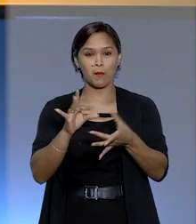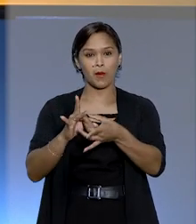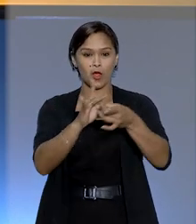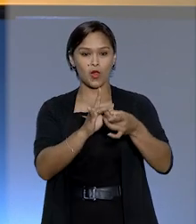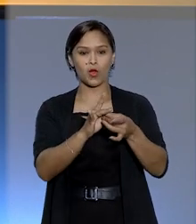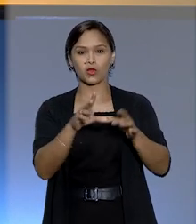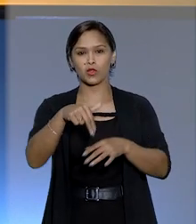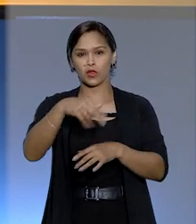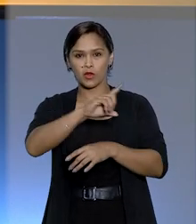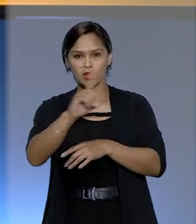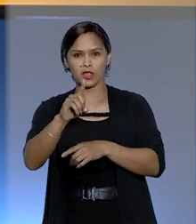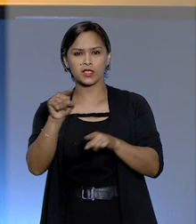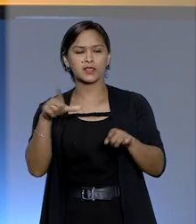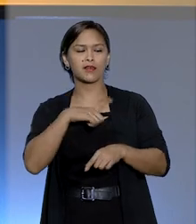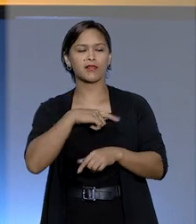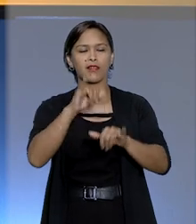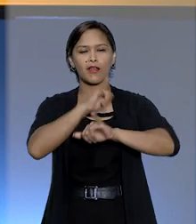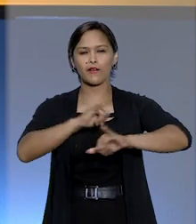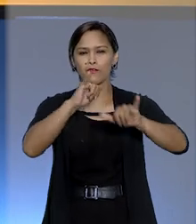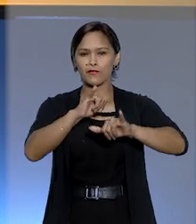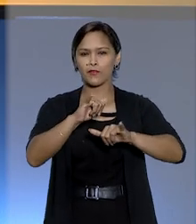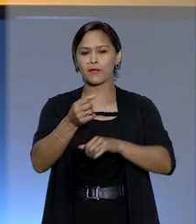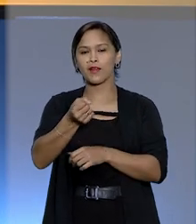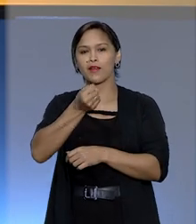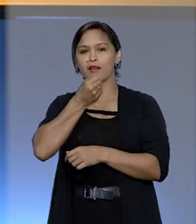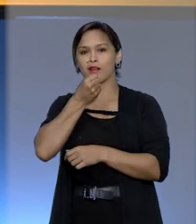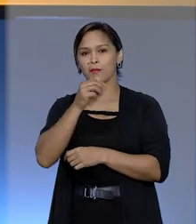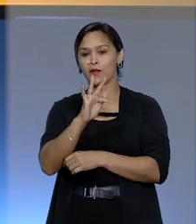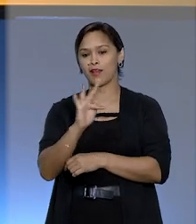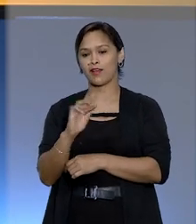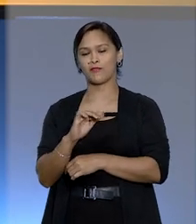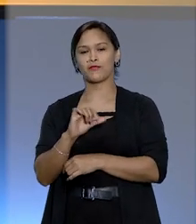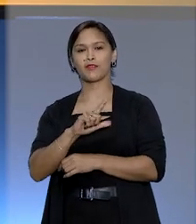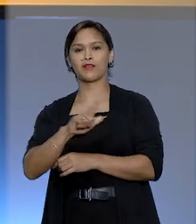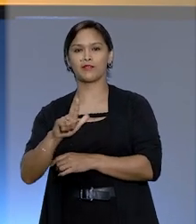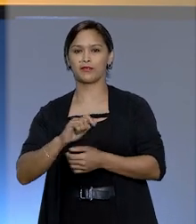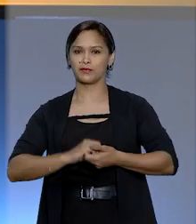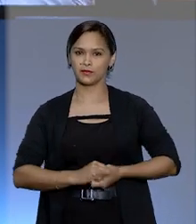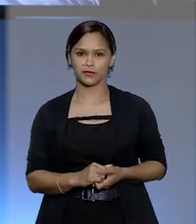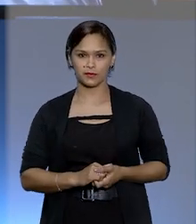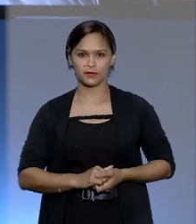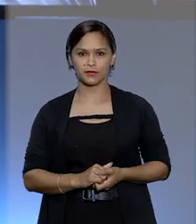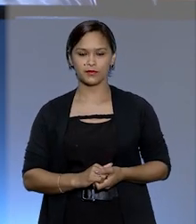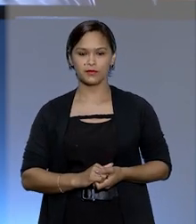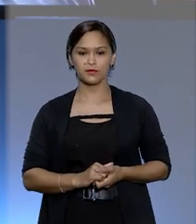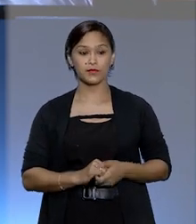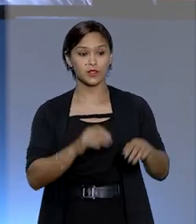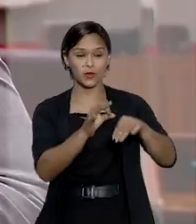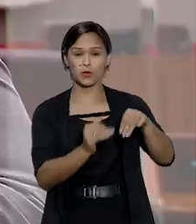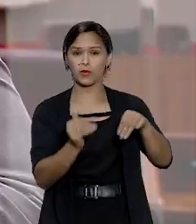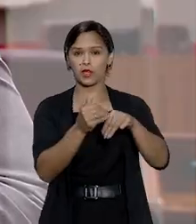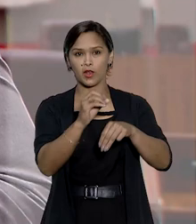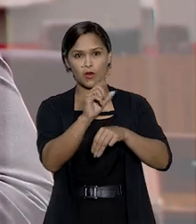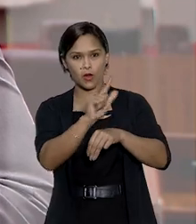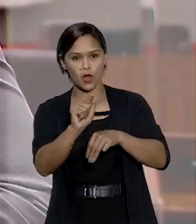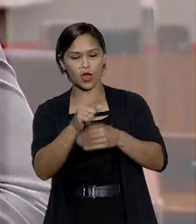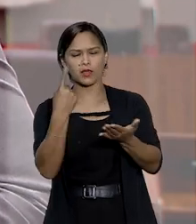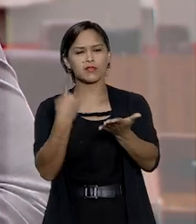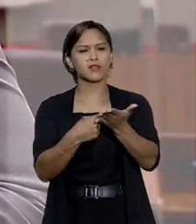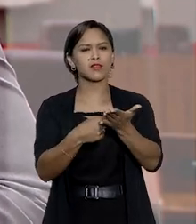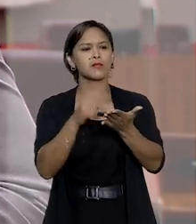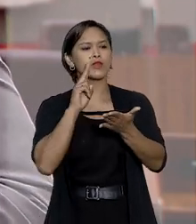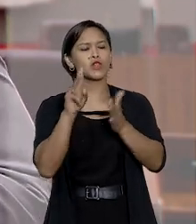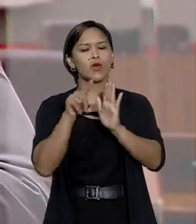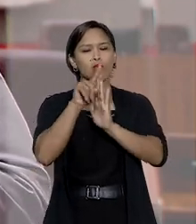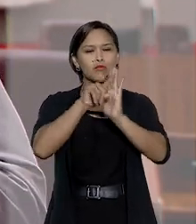Nordeste. Quem tem as informações é o repórter Rafael Oliveira. O ministro Og Fernandes determinou